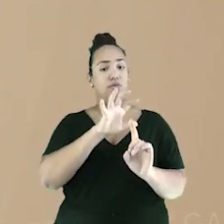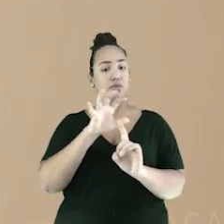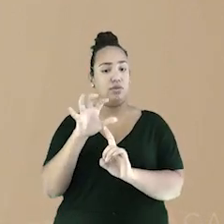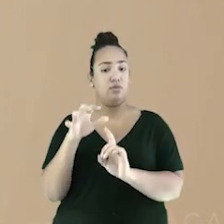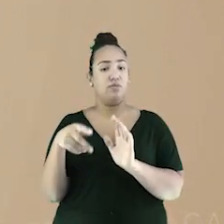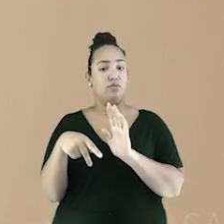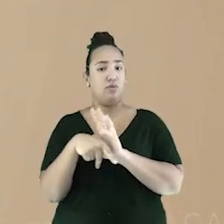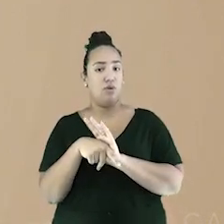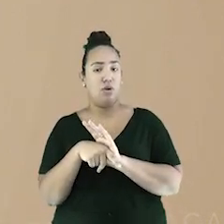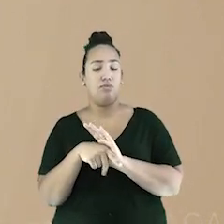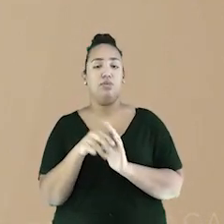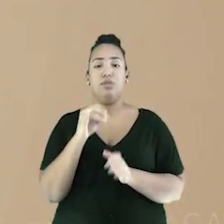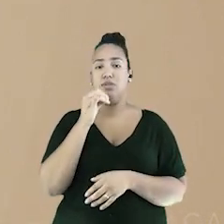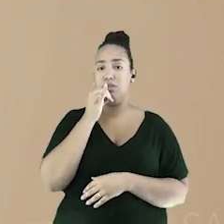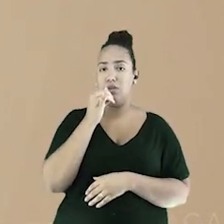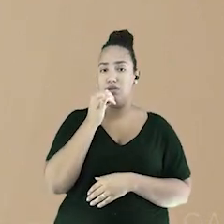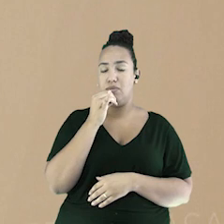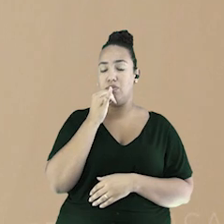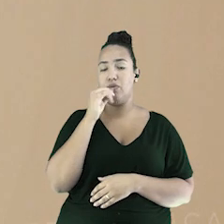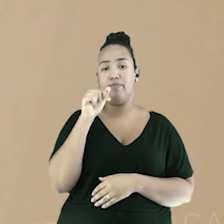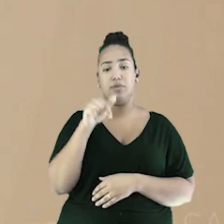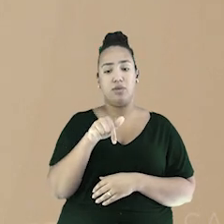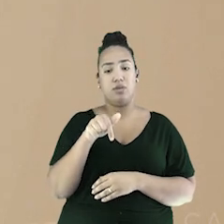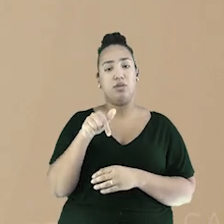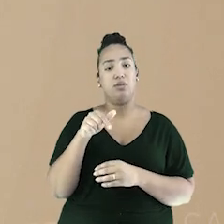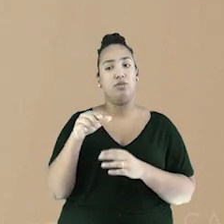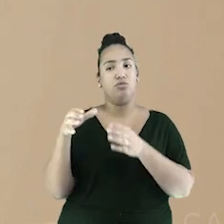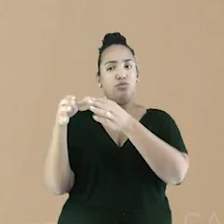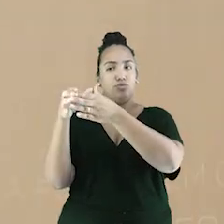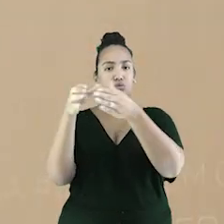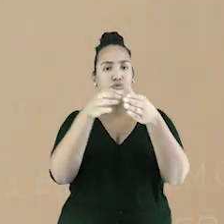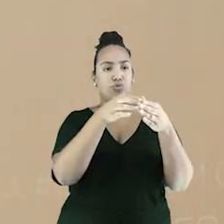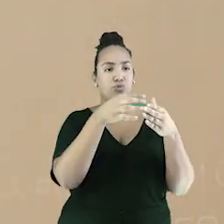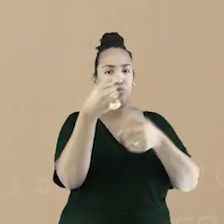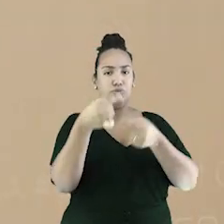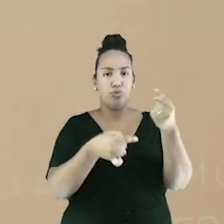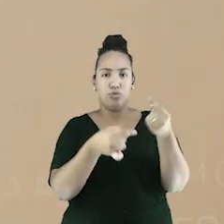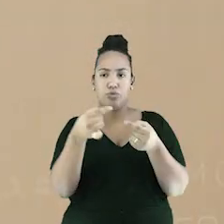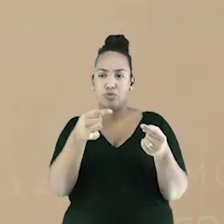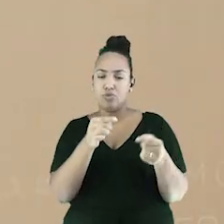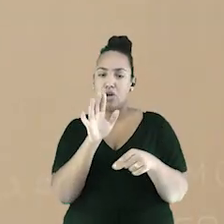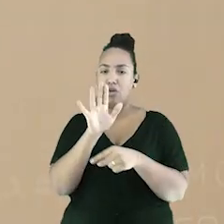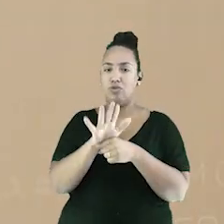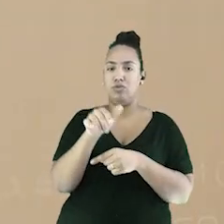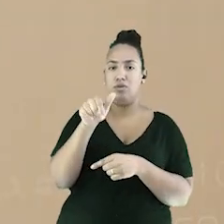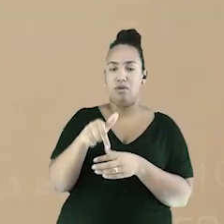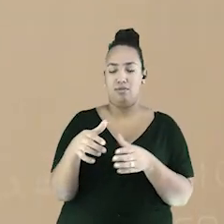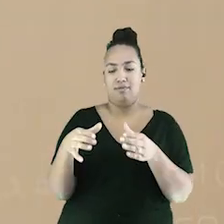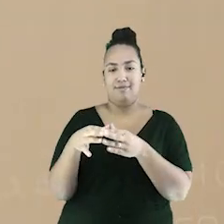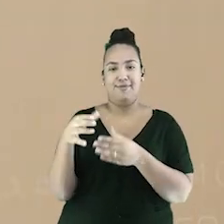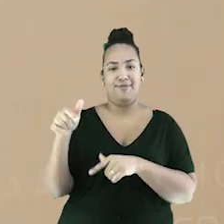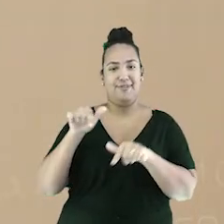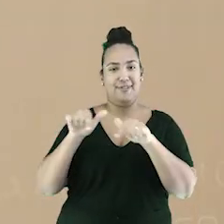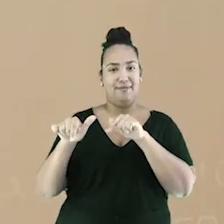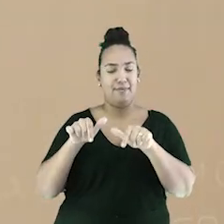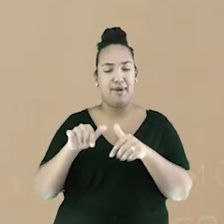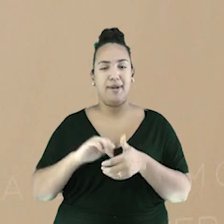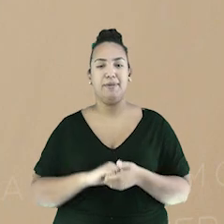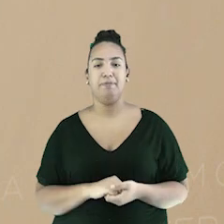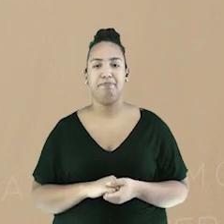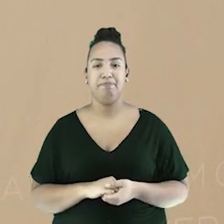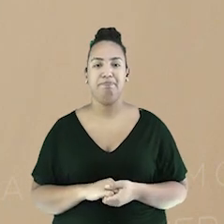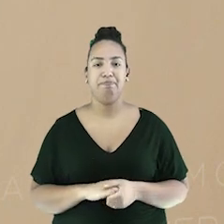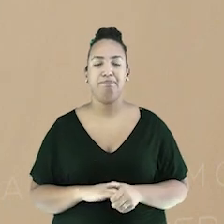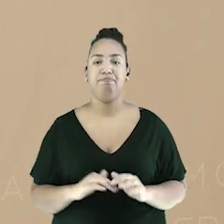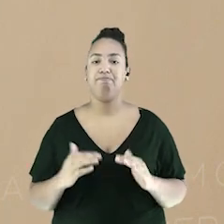participaram dos movimentos em prol da questão trabalhadora. A mobilização de trabalhadores resultou em